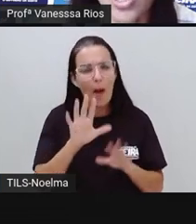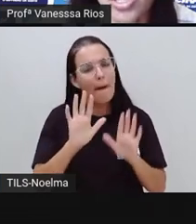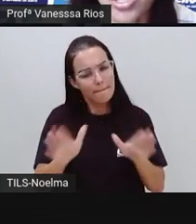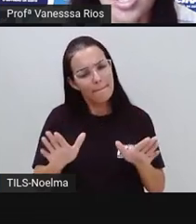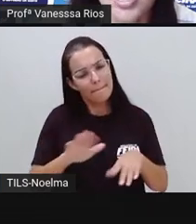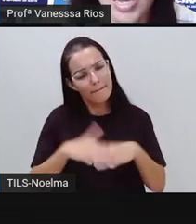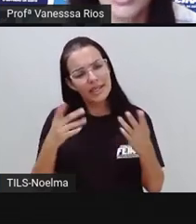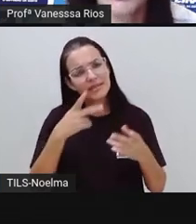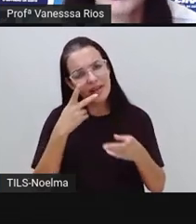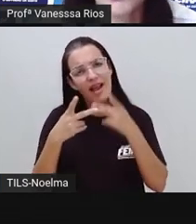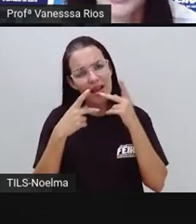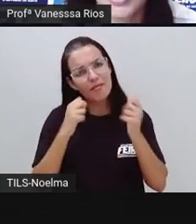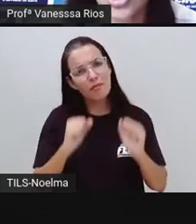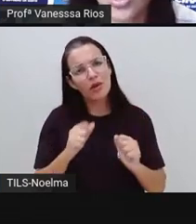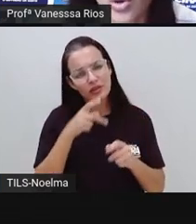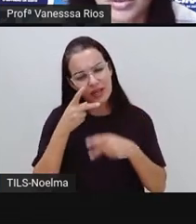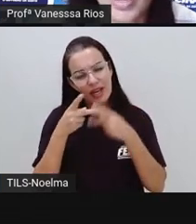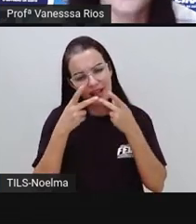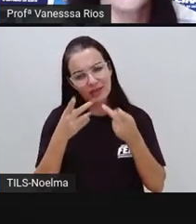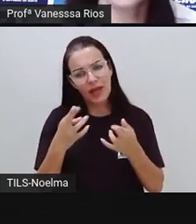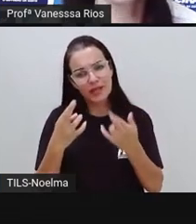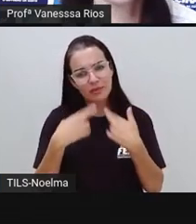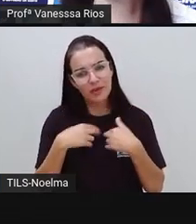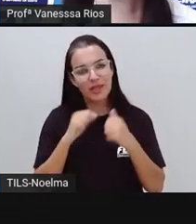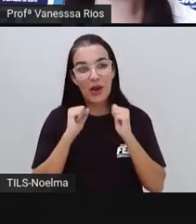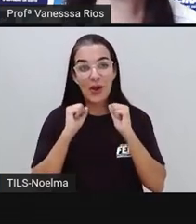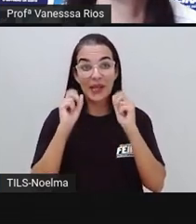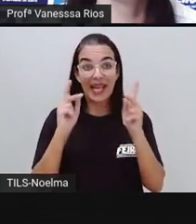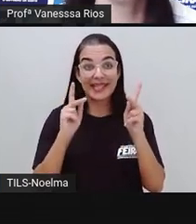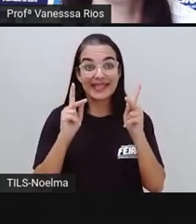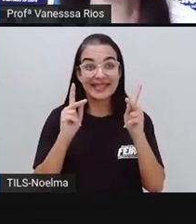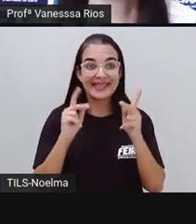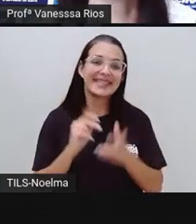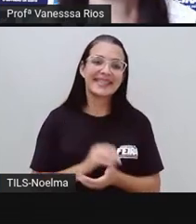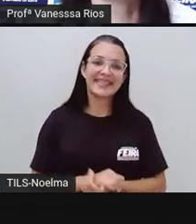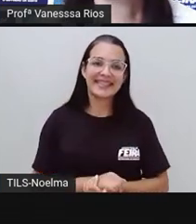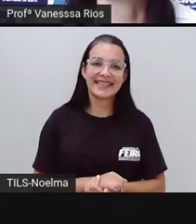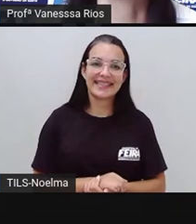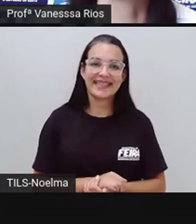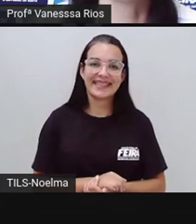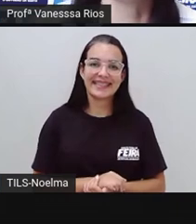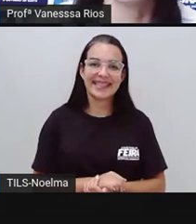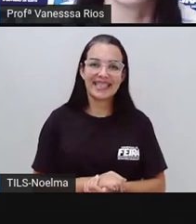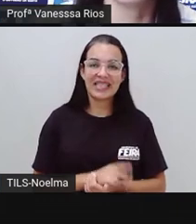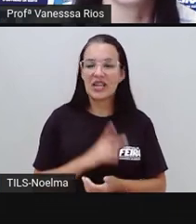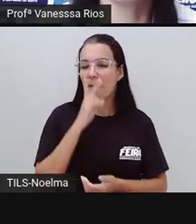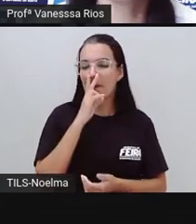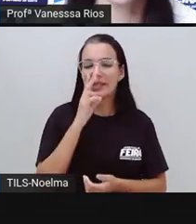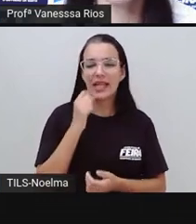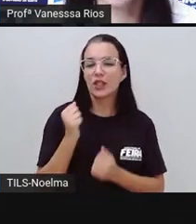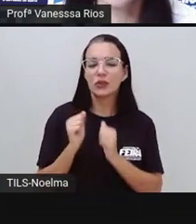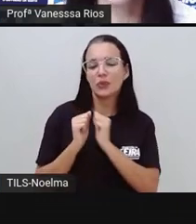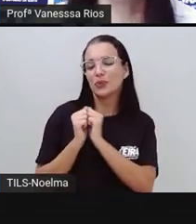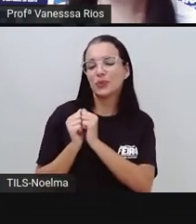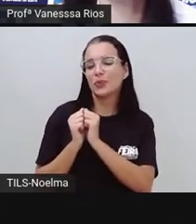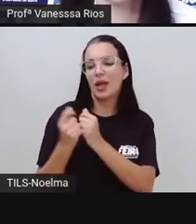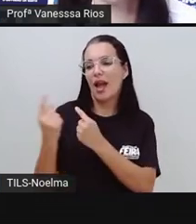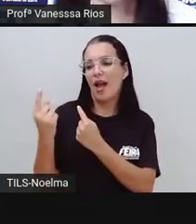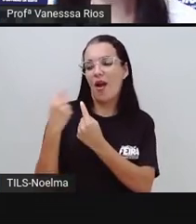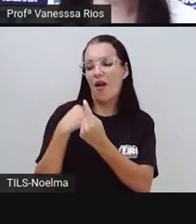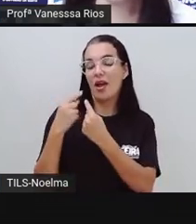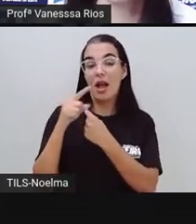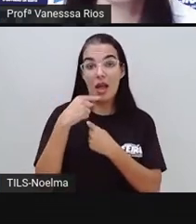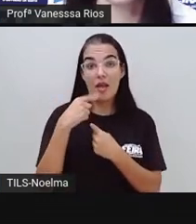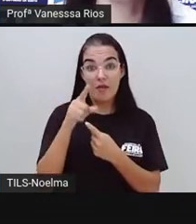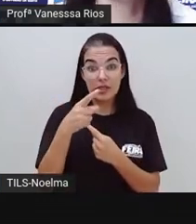respostas, tá certo? Vamos fazer de conta que estamos nos vendo, nos ouvindo, né, você me escuta, você